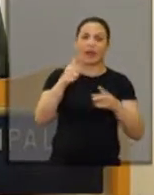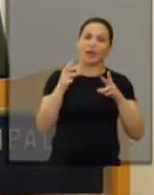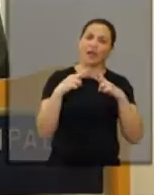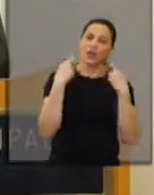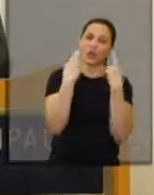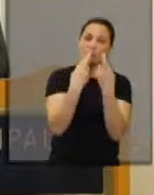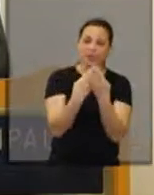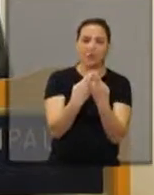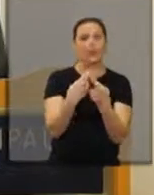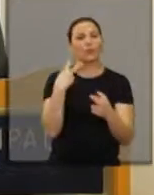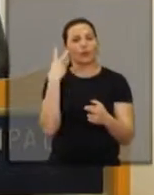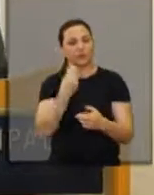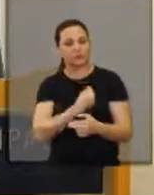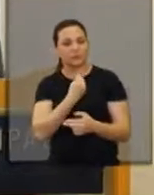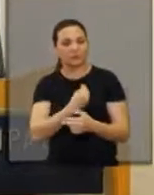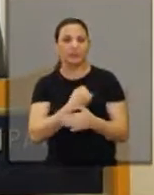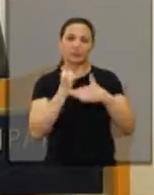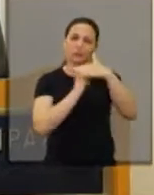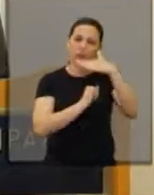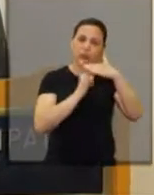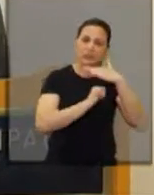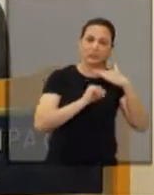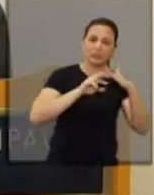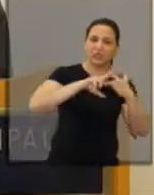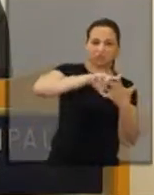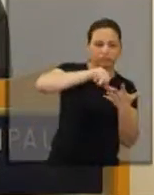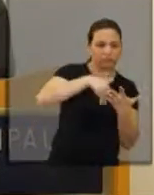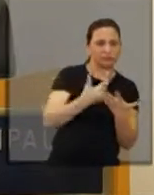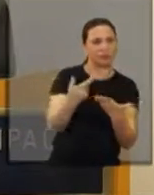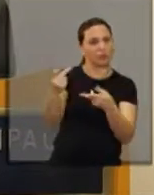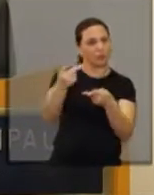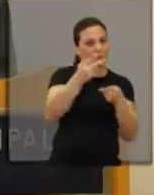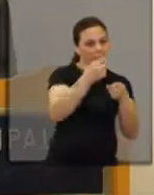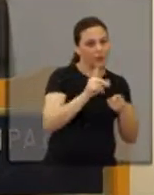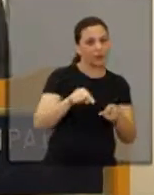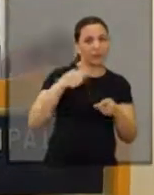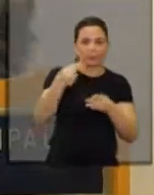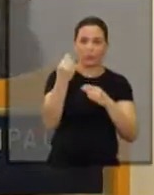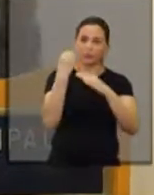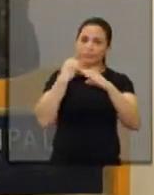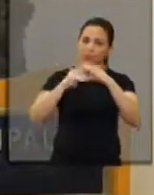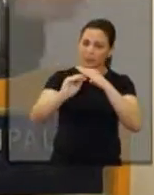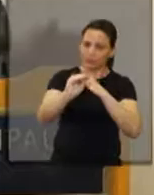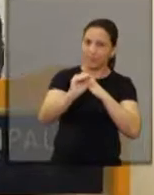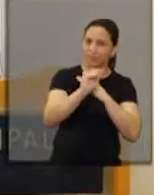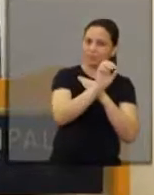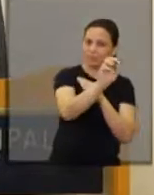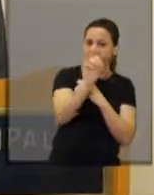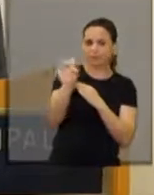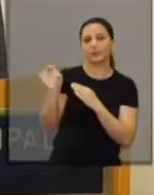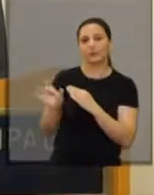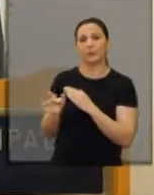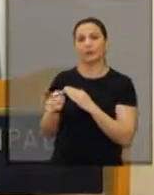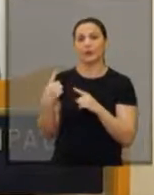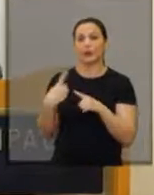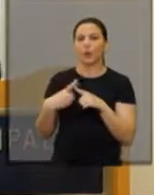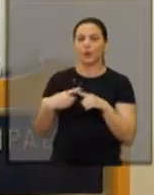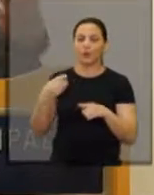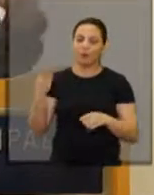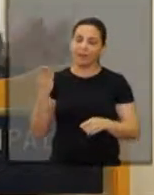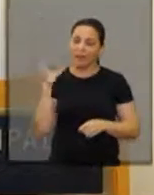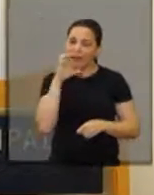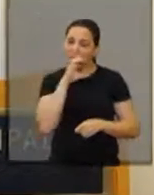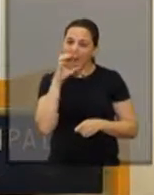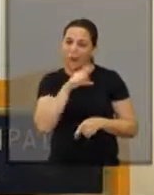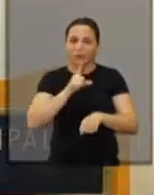vereadores, da comunidade, entidades, instituições que nós vamos estar convidando. E depois eu envio a apresentação para todo mundo,